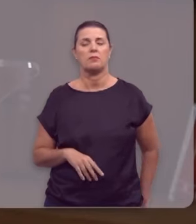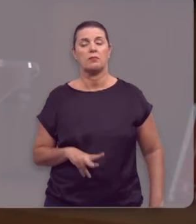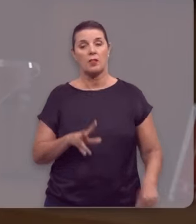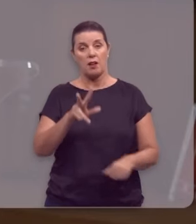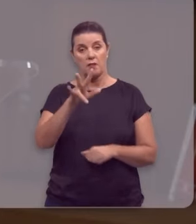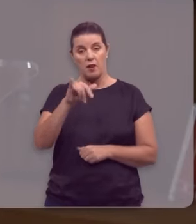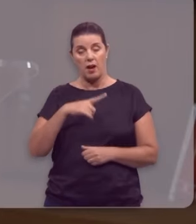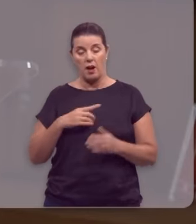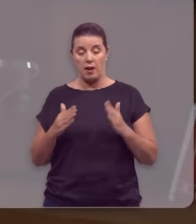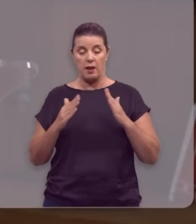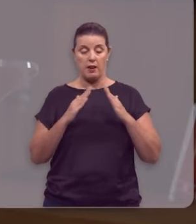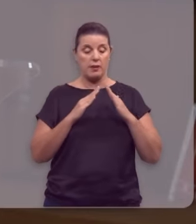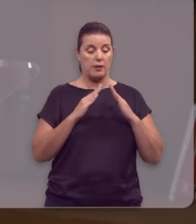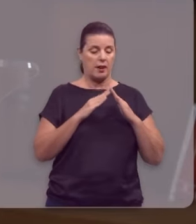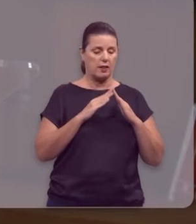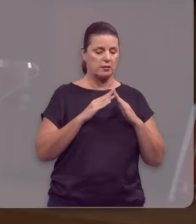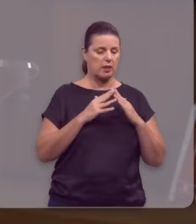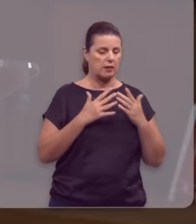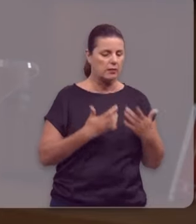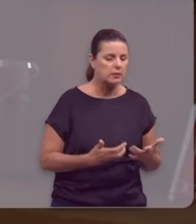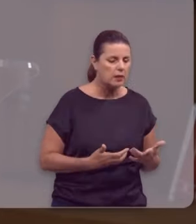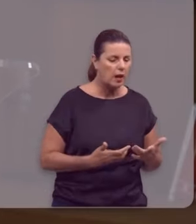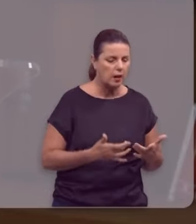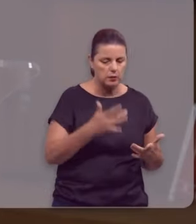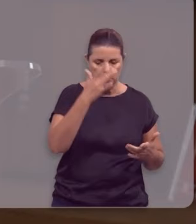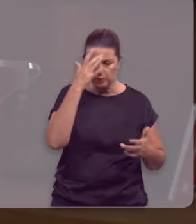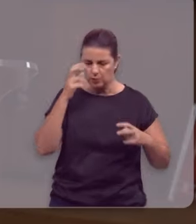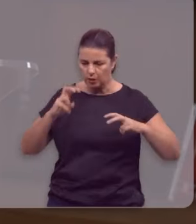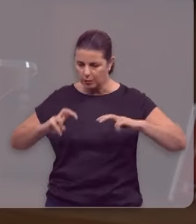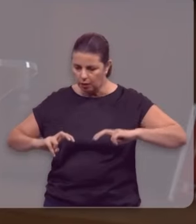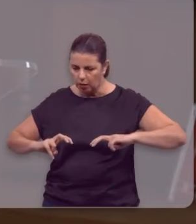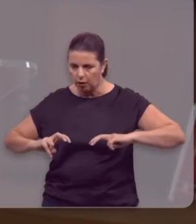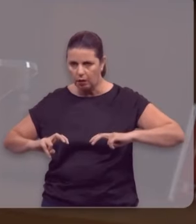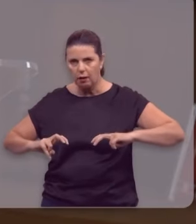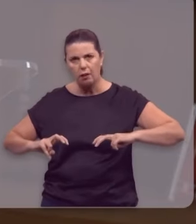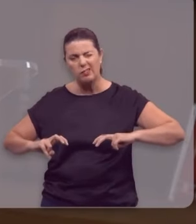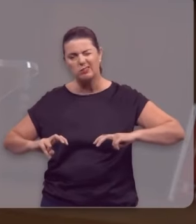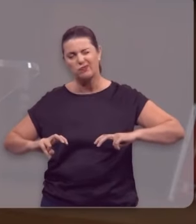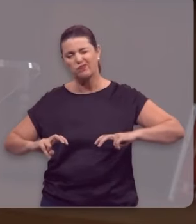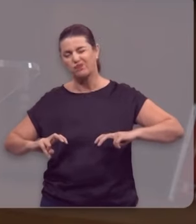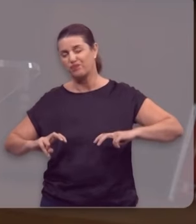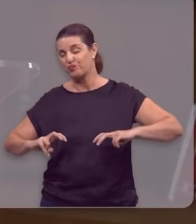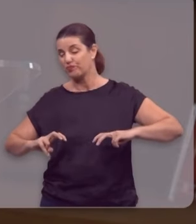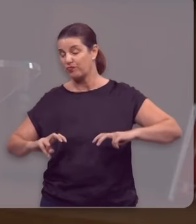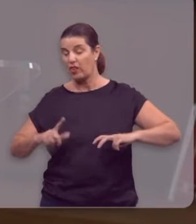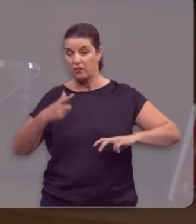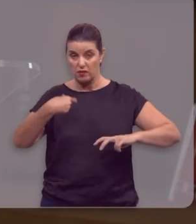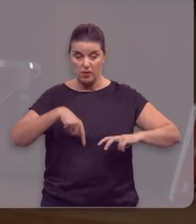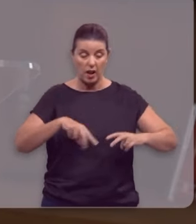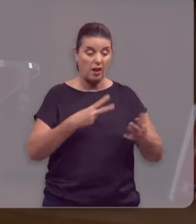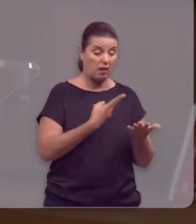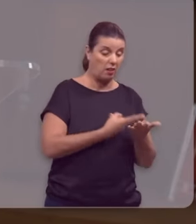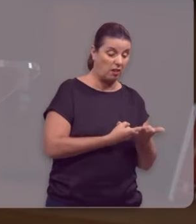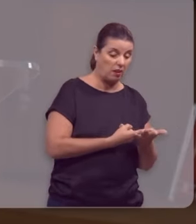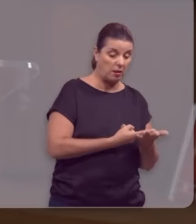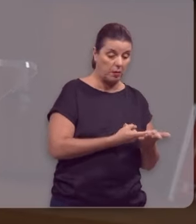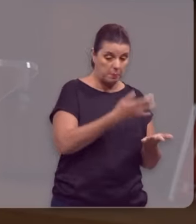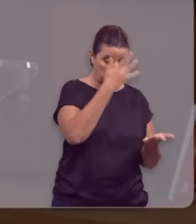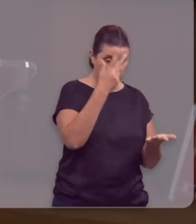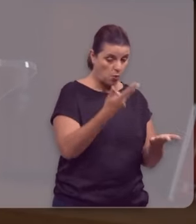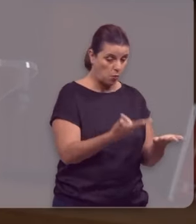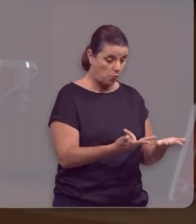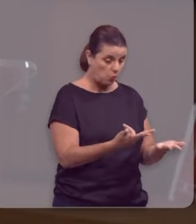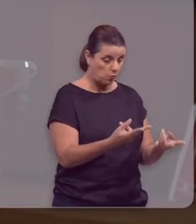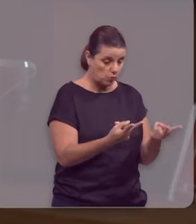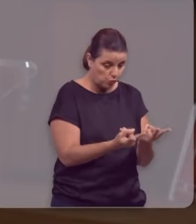Você vai chegar em casa cansada e a pessoa vai se assentar à mesa com você. Você vai deitar e a pessoa se deita do seu lado e